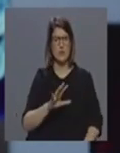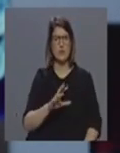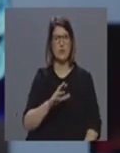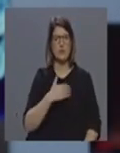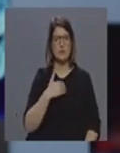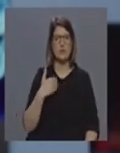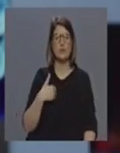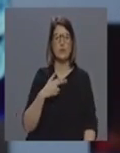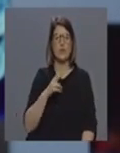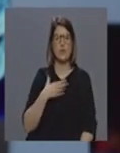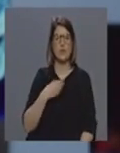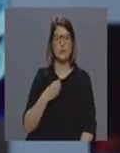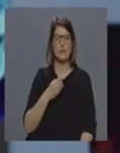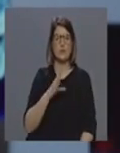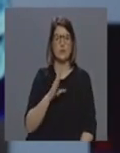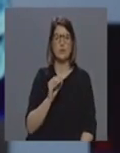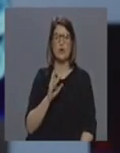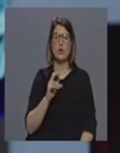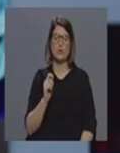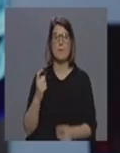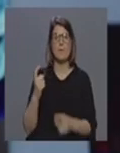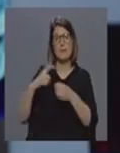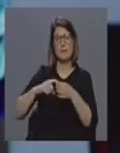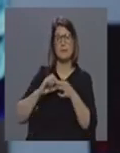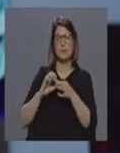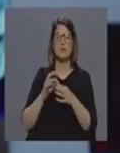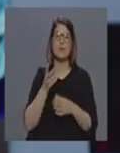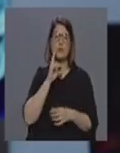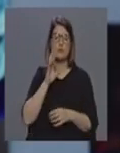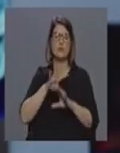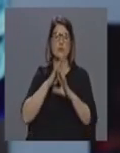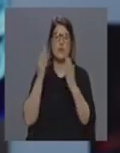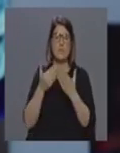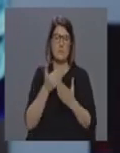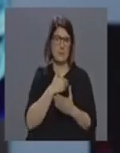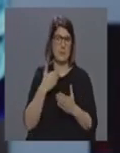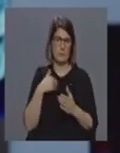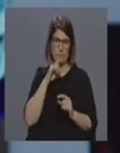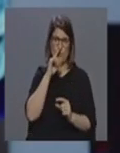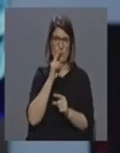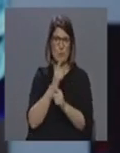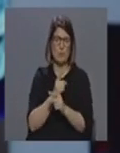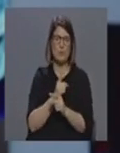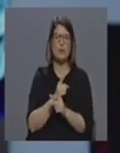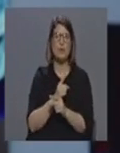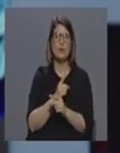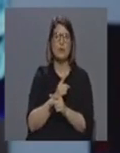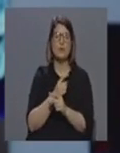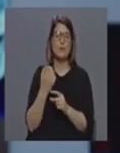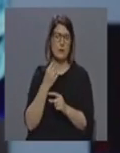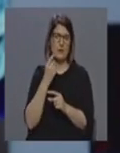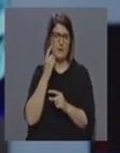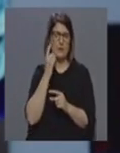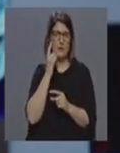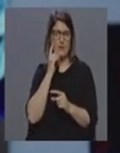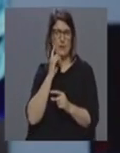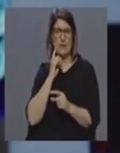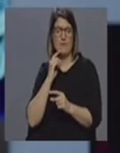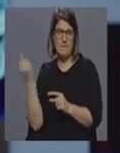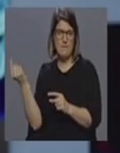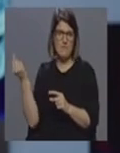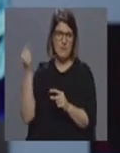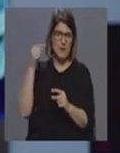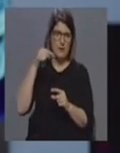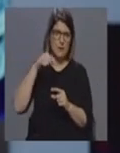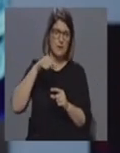tem sido nosso parceiro ao fim e ao cabo também a parte da Direção-Geral da Saúde em todo este processo que se deslocou também de propósito digamos